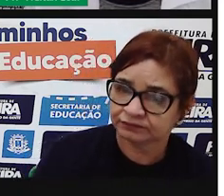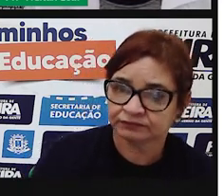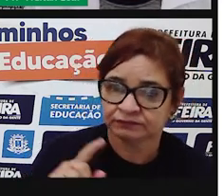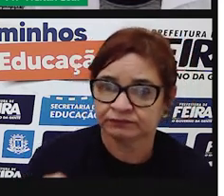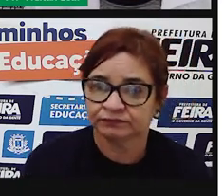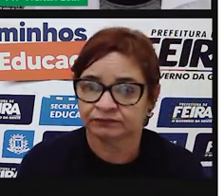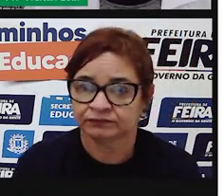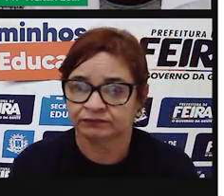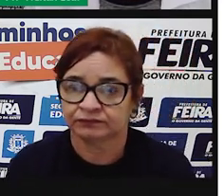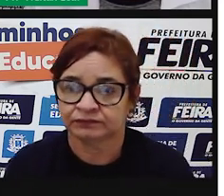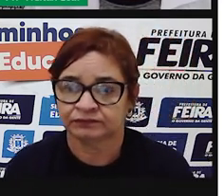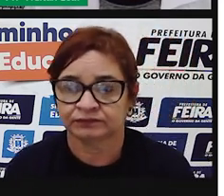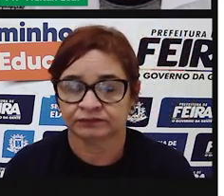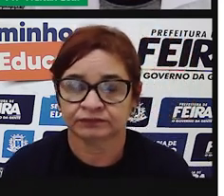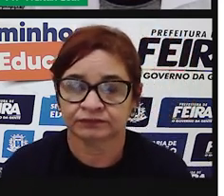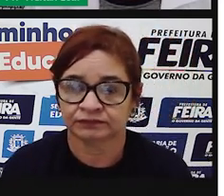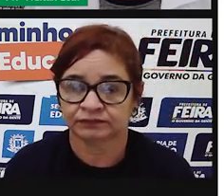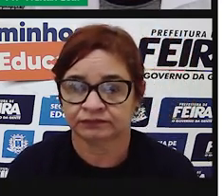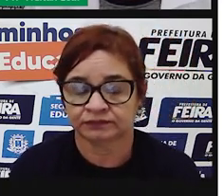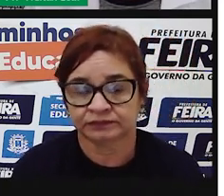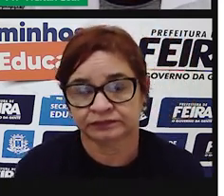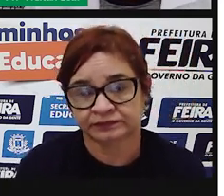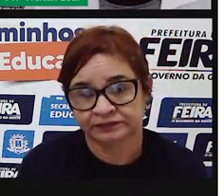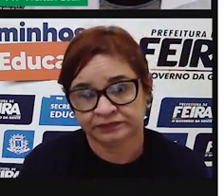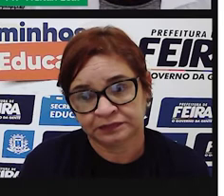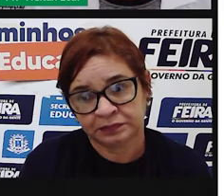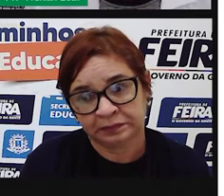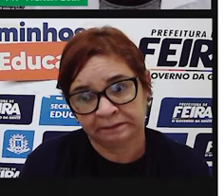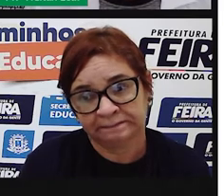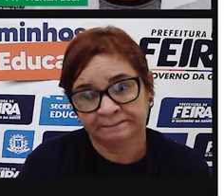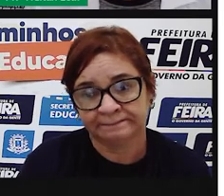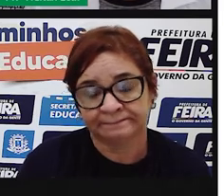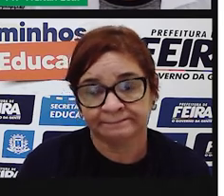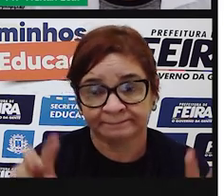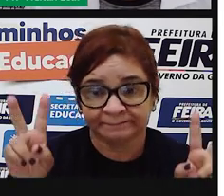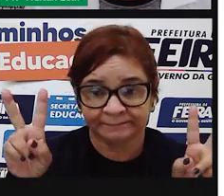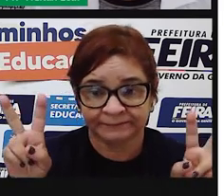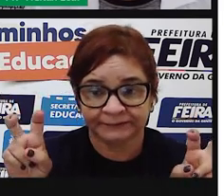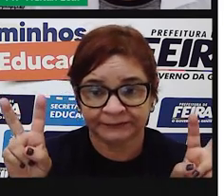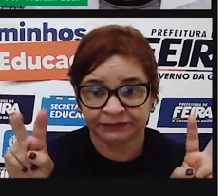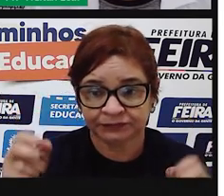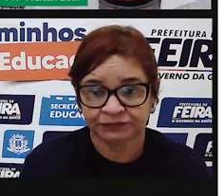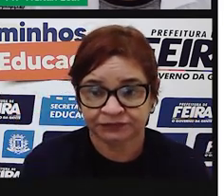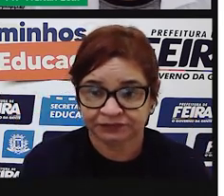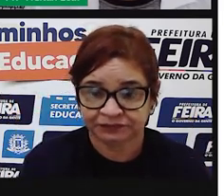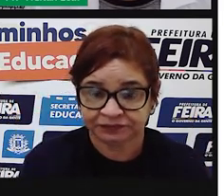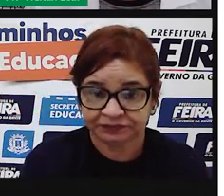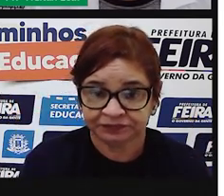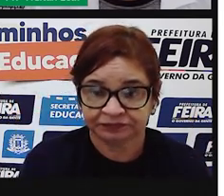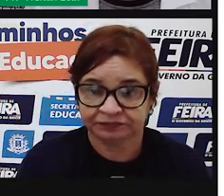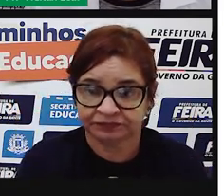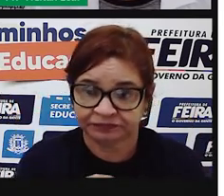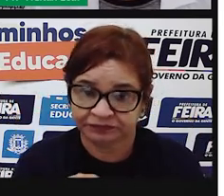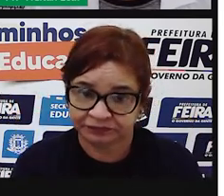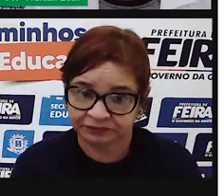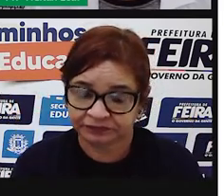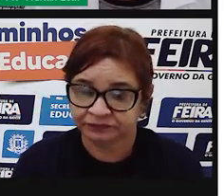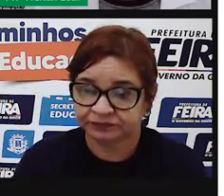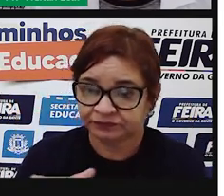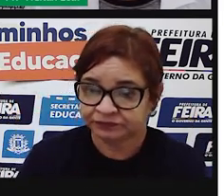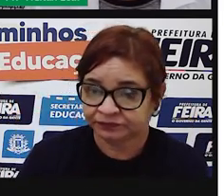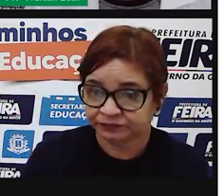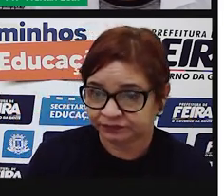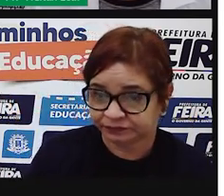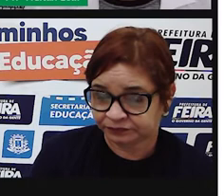Outra situação em que se utiliza as aspas. Substituir o travessão no diálogo e no